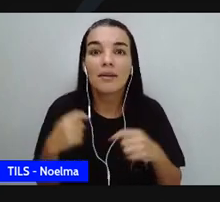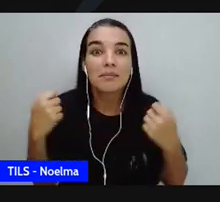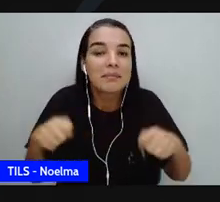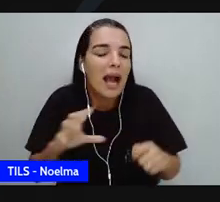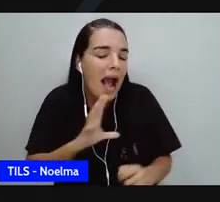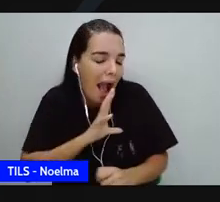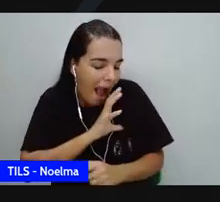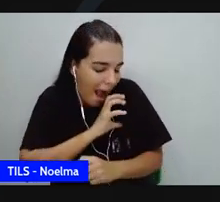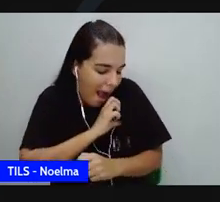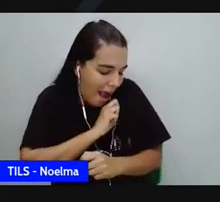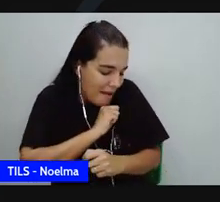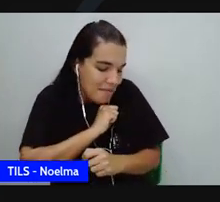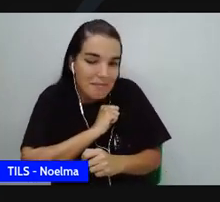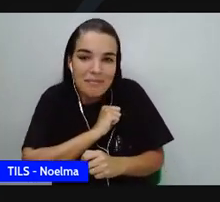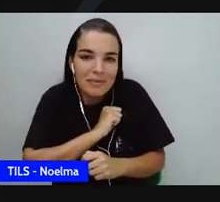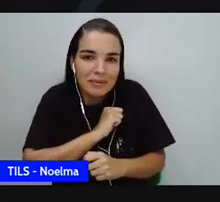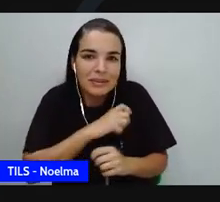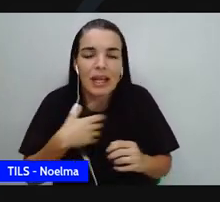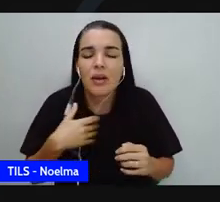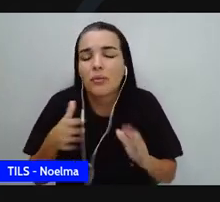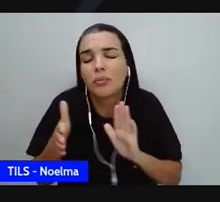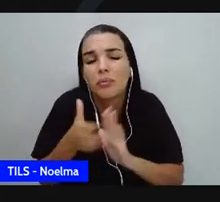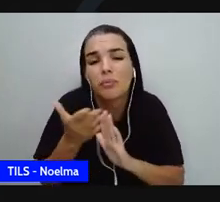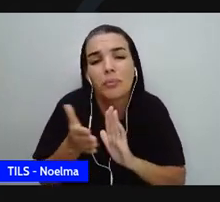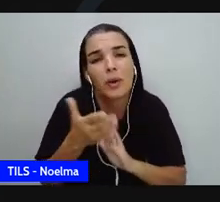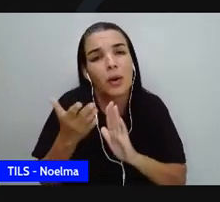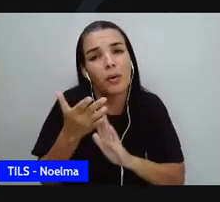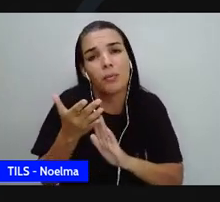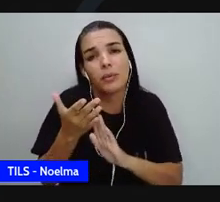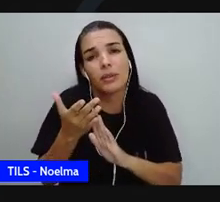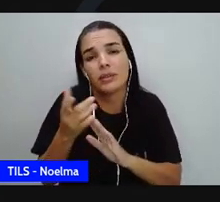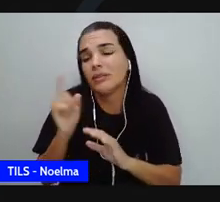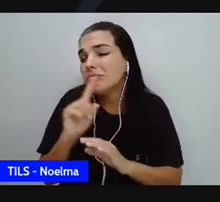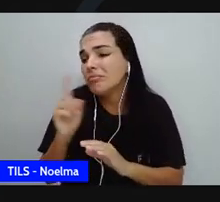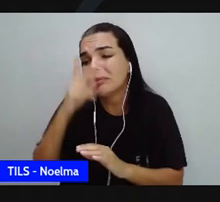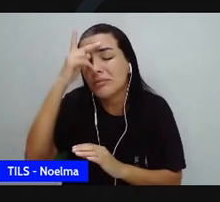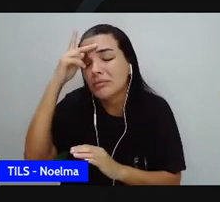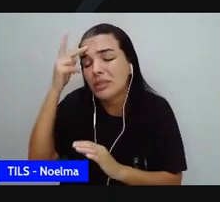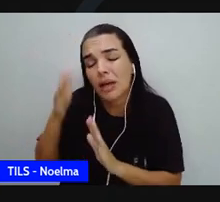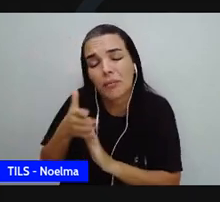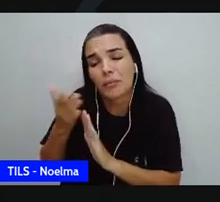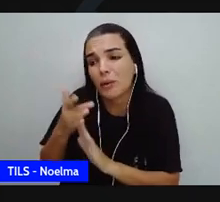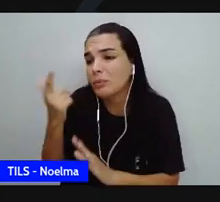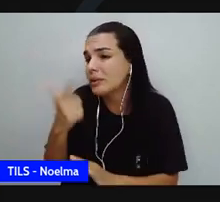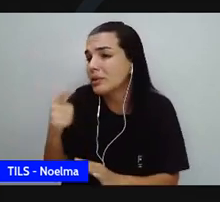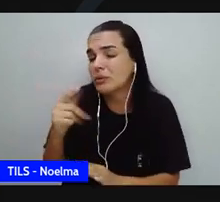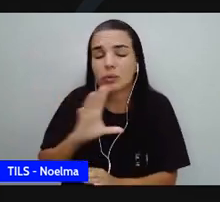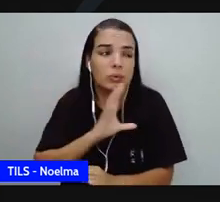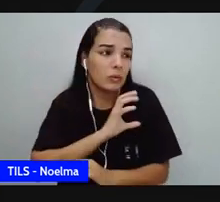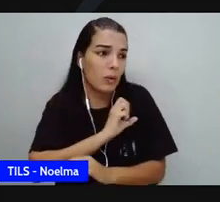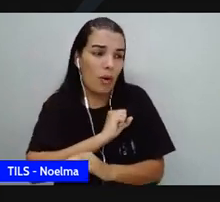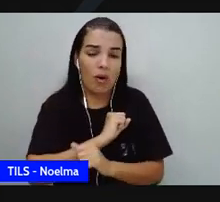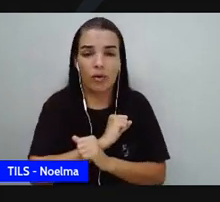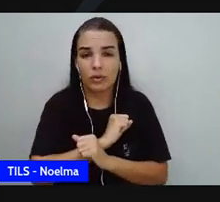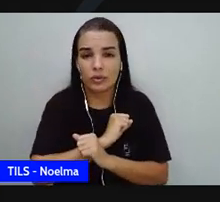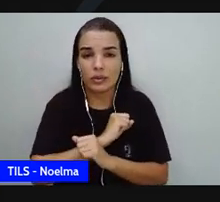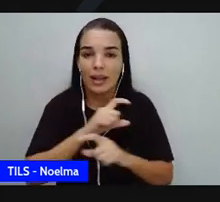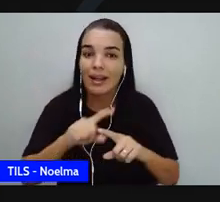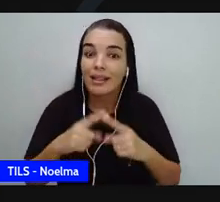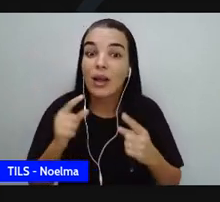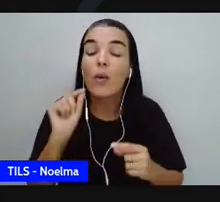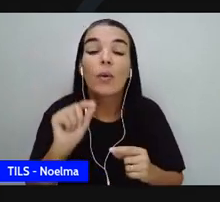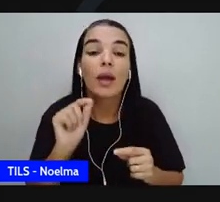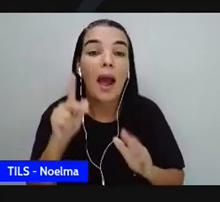mas sou tão pobre, e dos pobres ninguém gosta. Ou seja, na poesia, ela já trazia